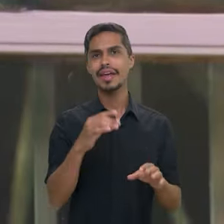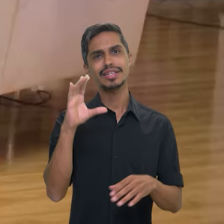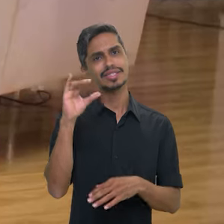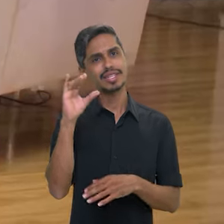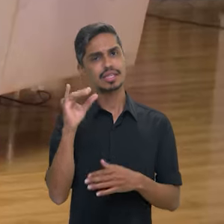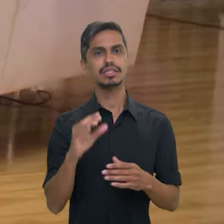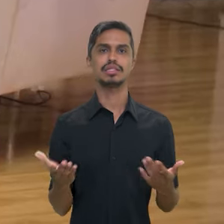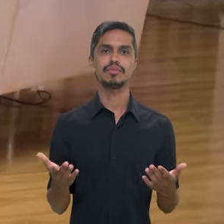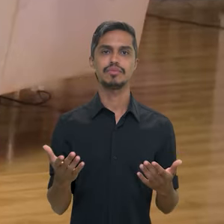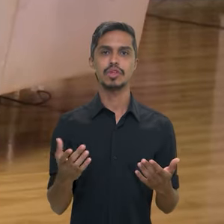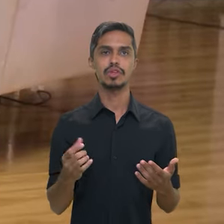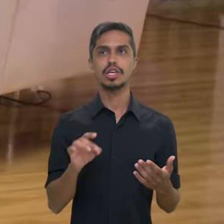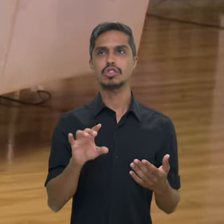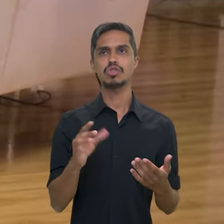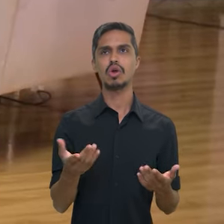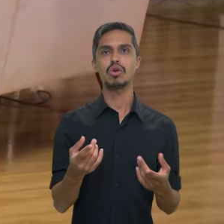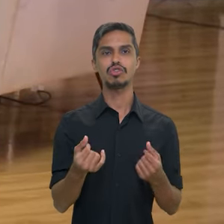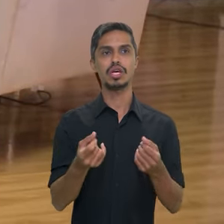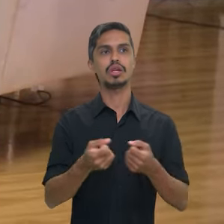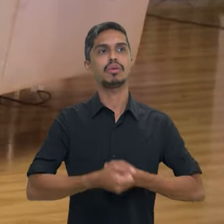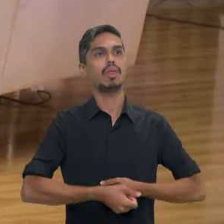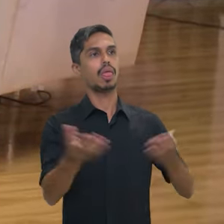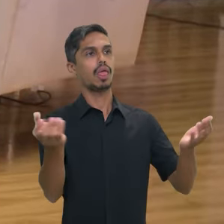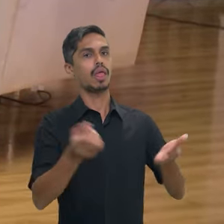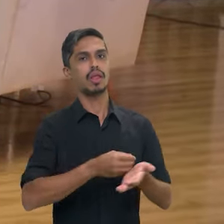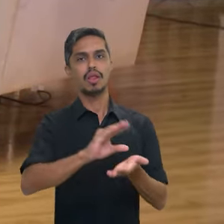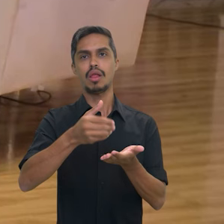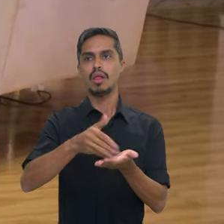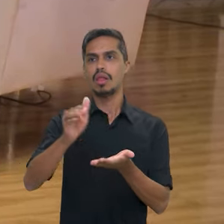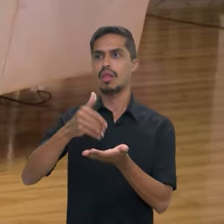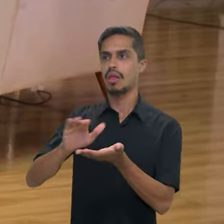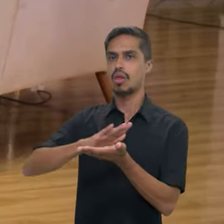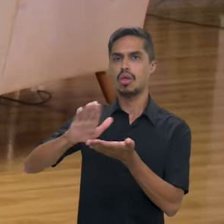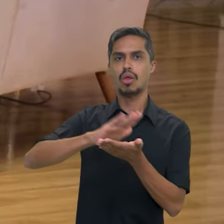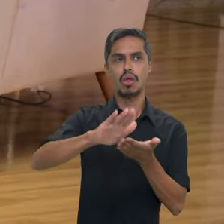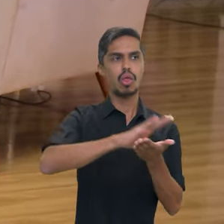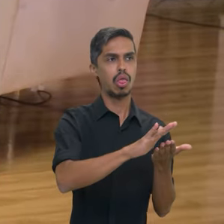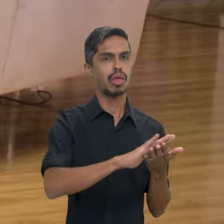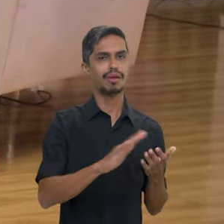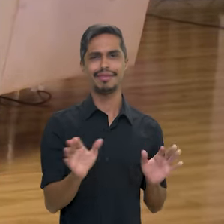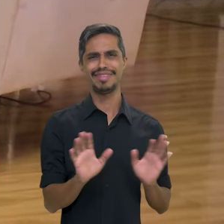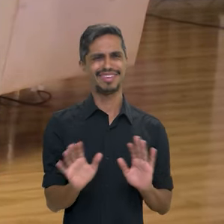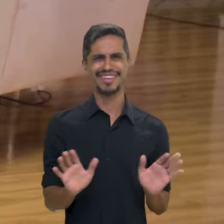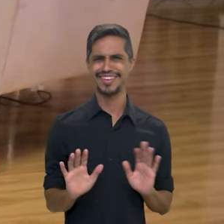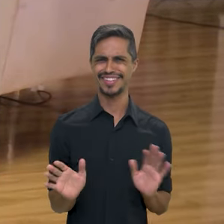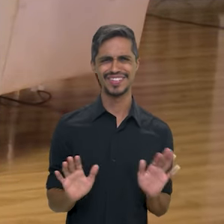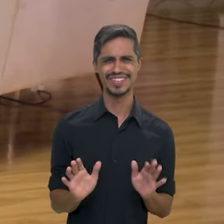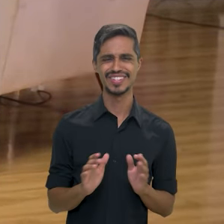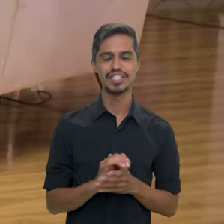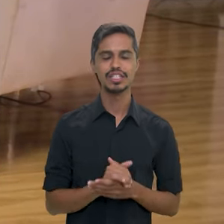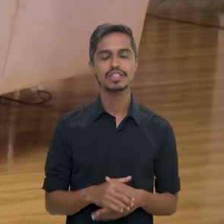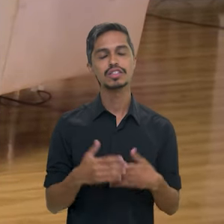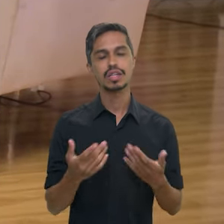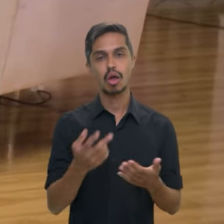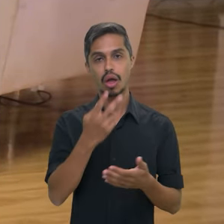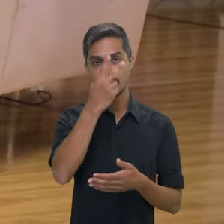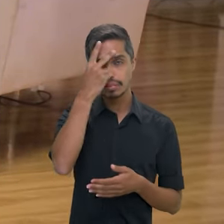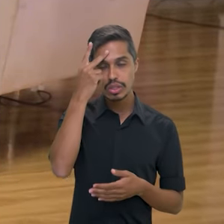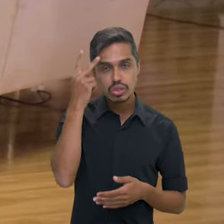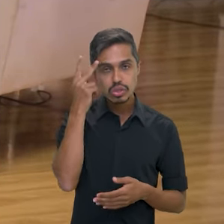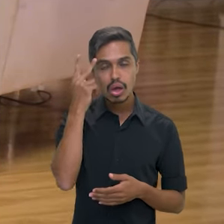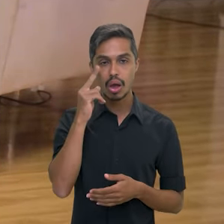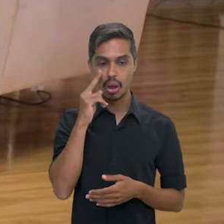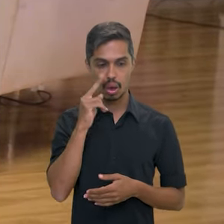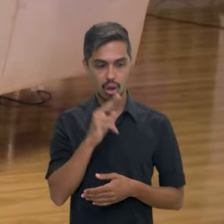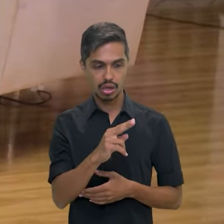um negócio de jogar dinheiro de helicóptero, como alguns muitas vezes colocam. E quando a gente olha para